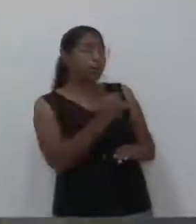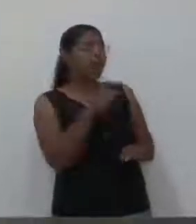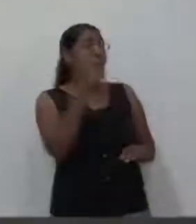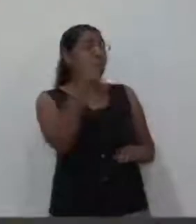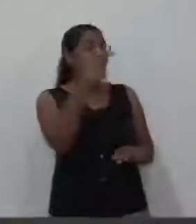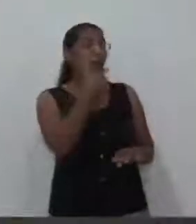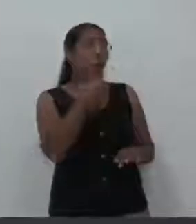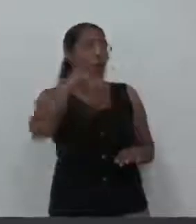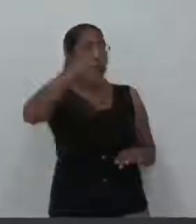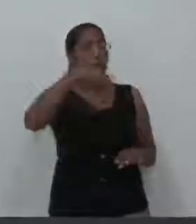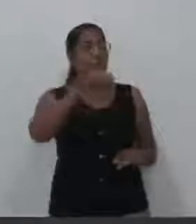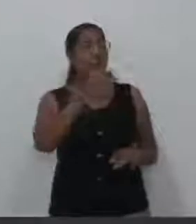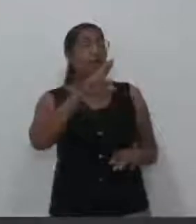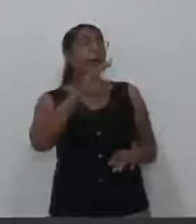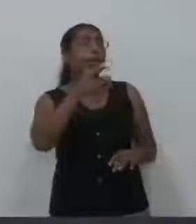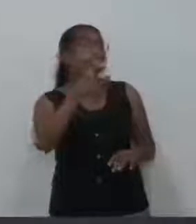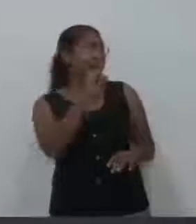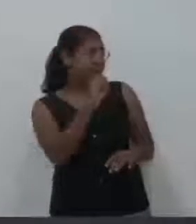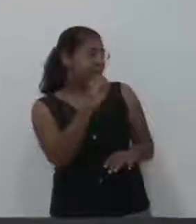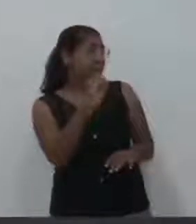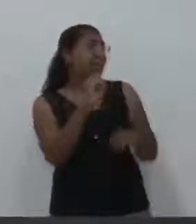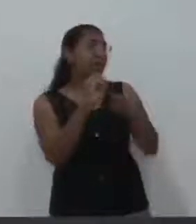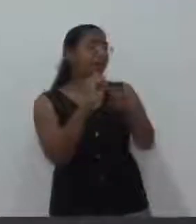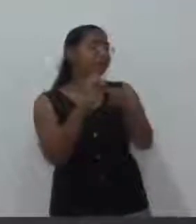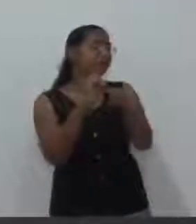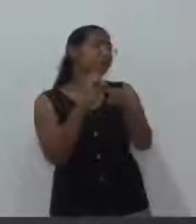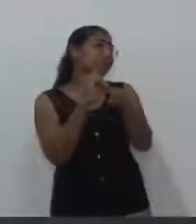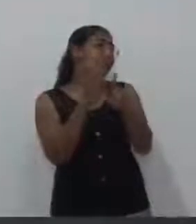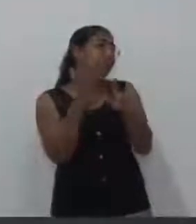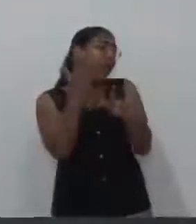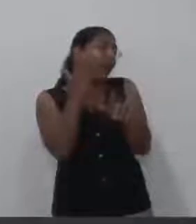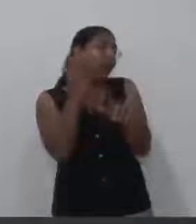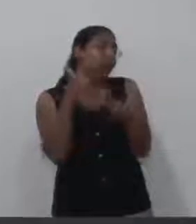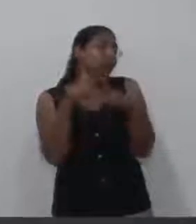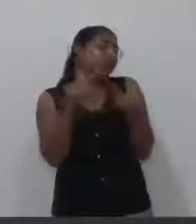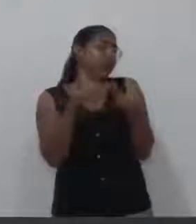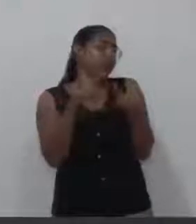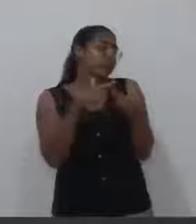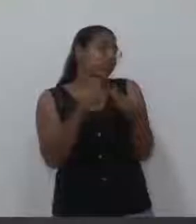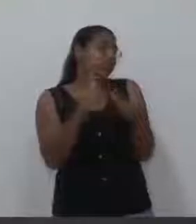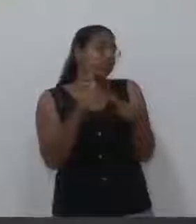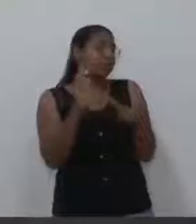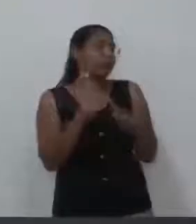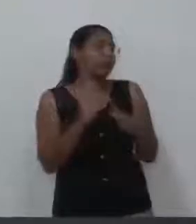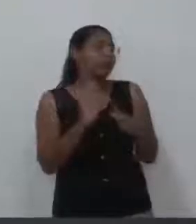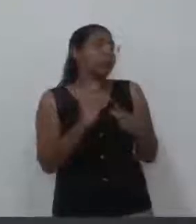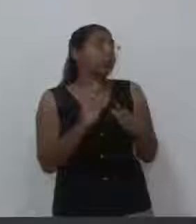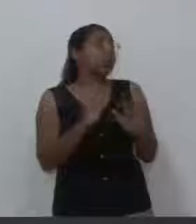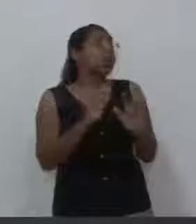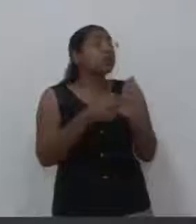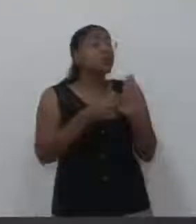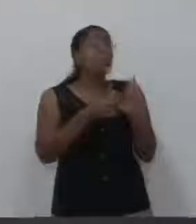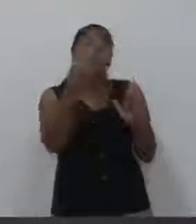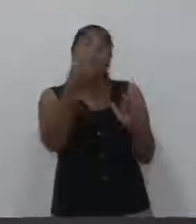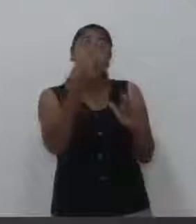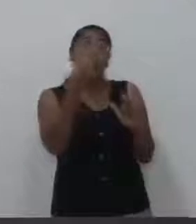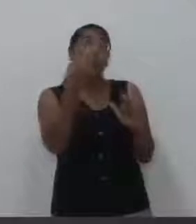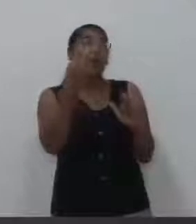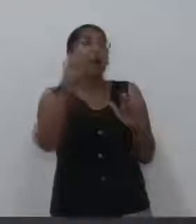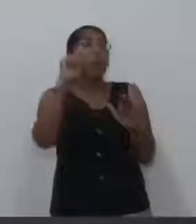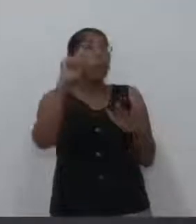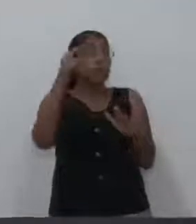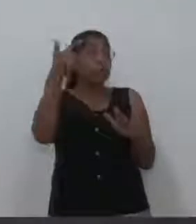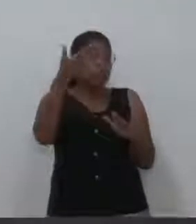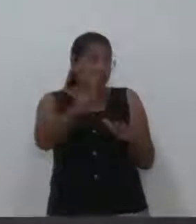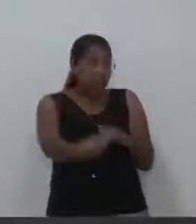cliente antigo, que, infelizmente, ele está com algum problema específico. E já é a segunda vez. Da próxima vez,